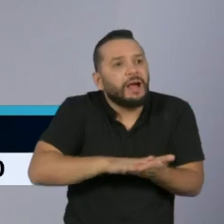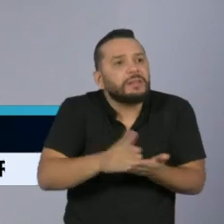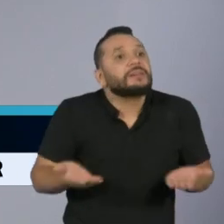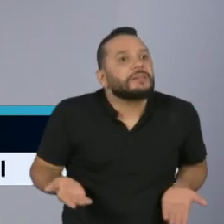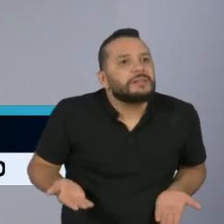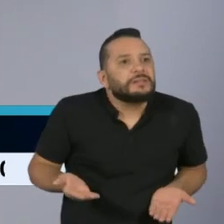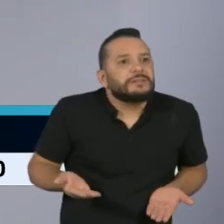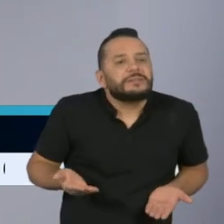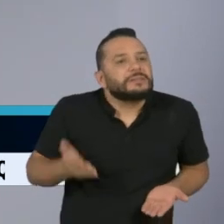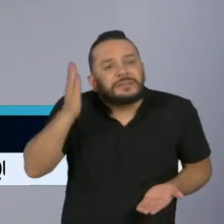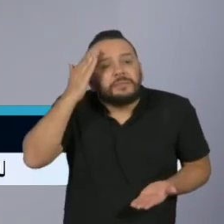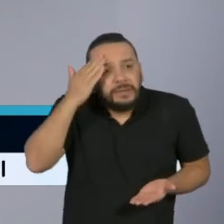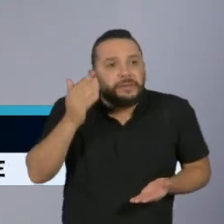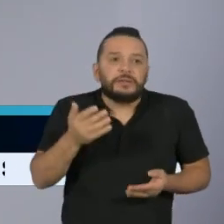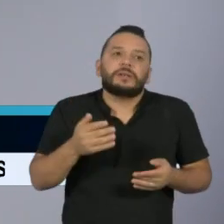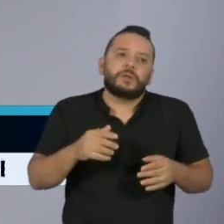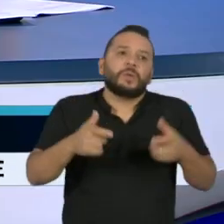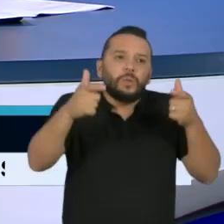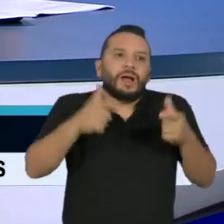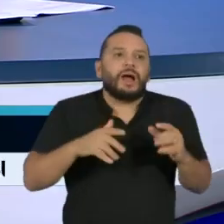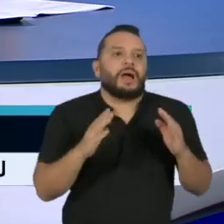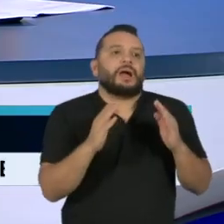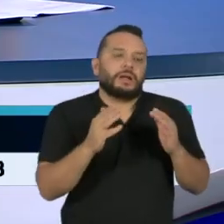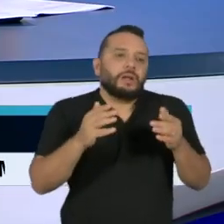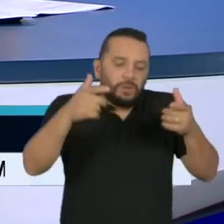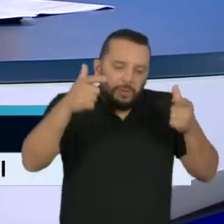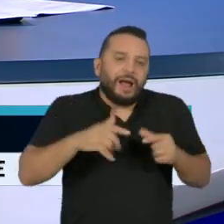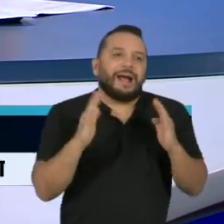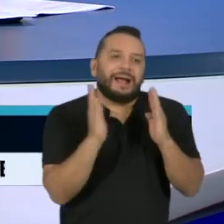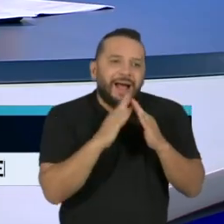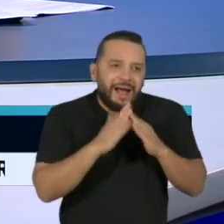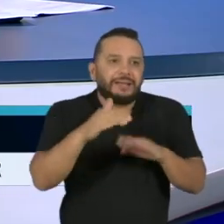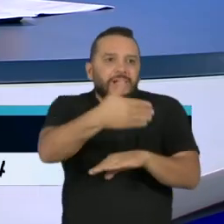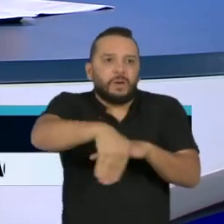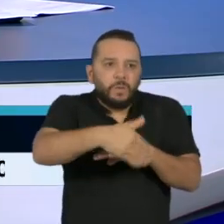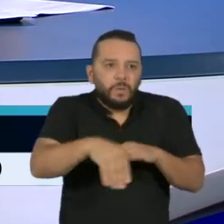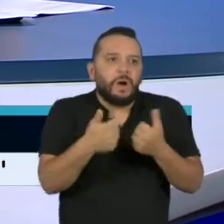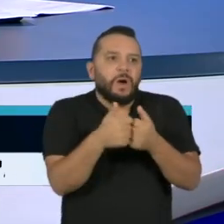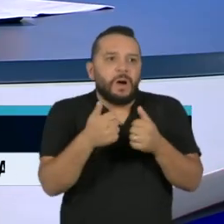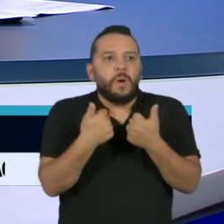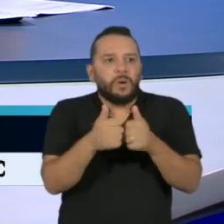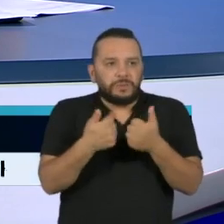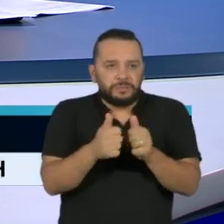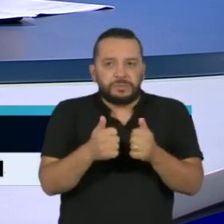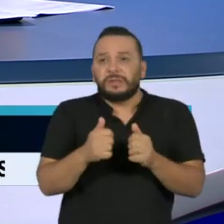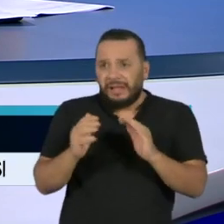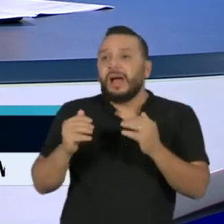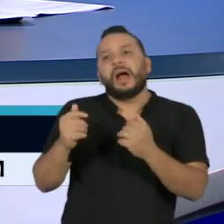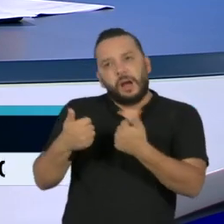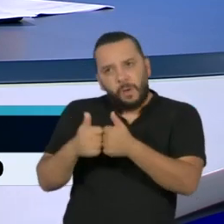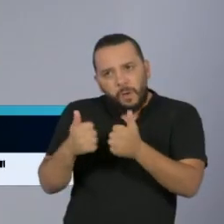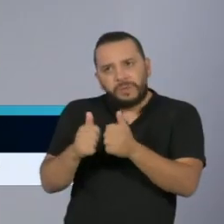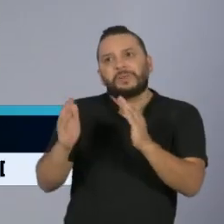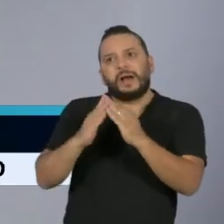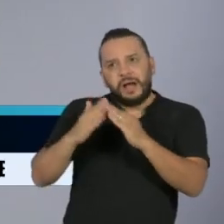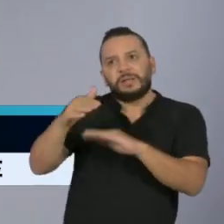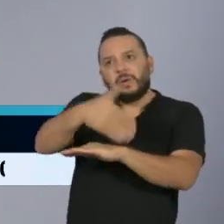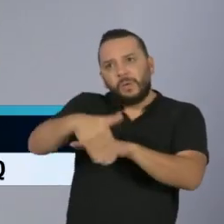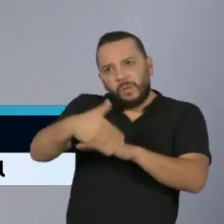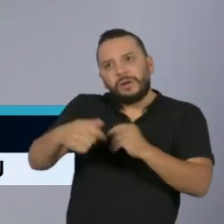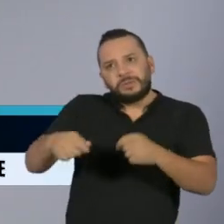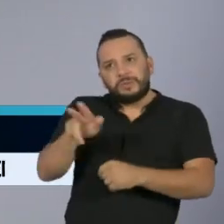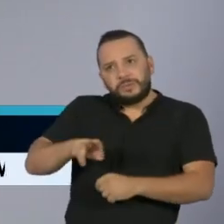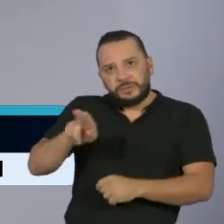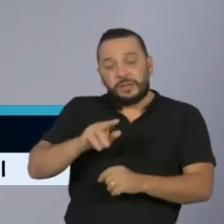é crucial, todo mundo está usando máscara. Tanto dentro de casa, quanto nas ruas, quanto no transporte? Bom, eu imagino que dentro de casa, quando as pessoas já têm um certo